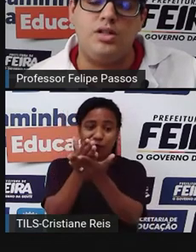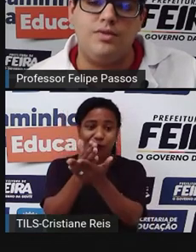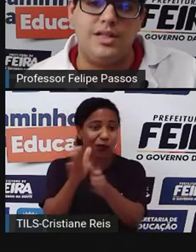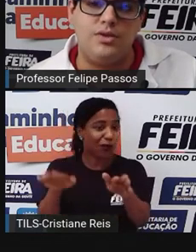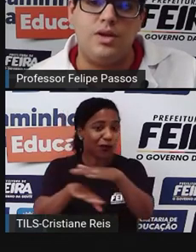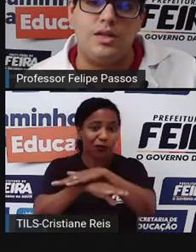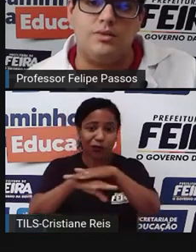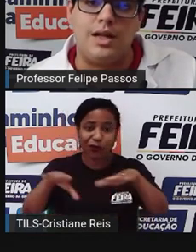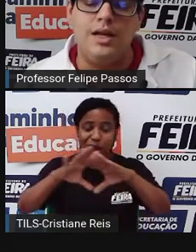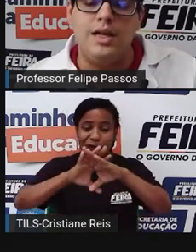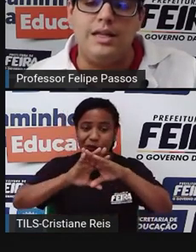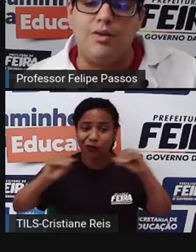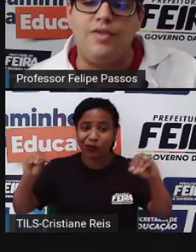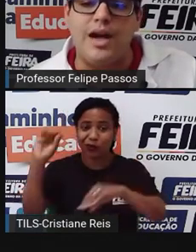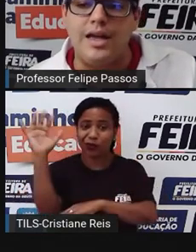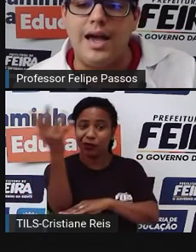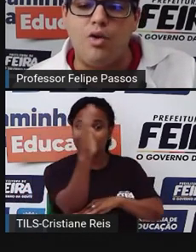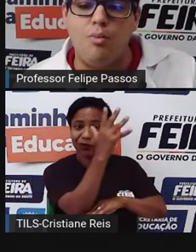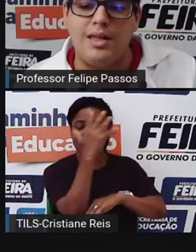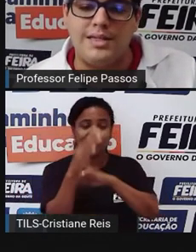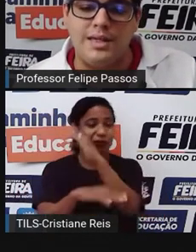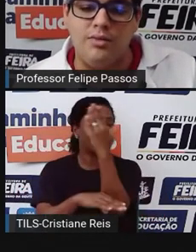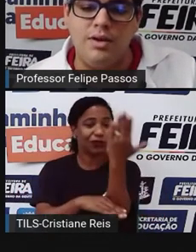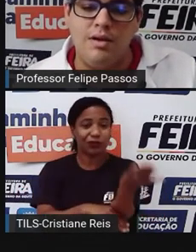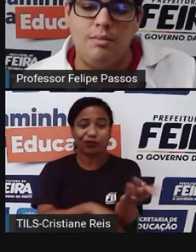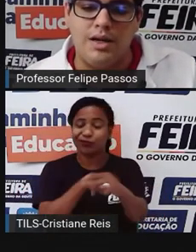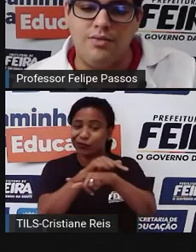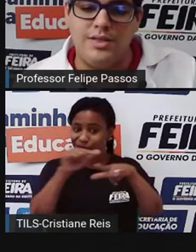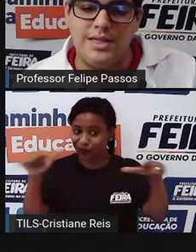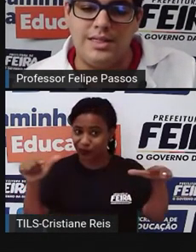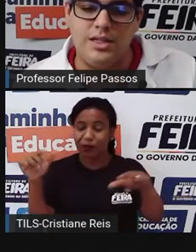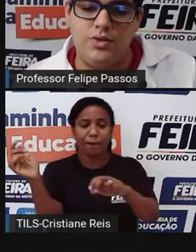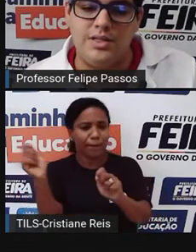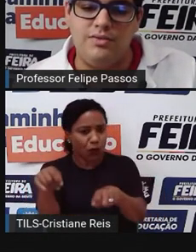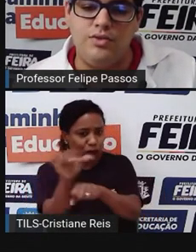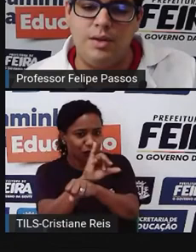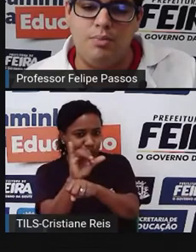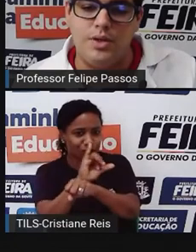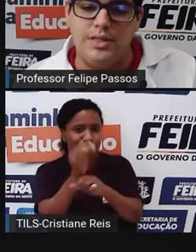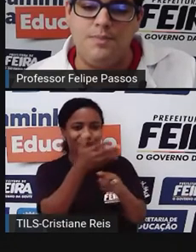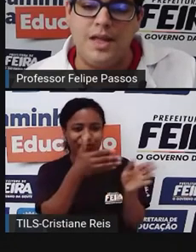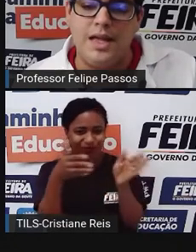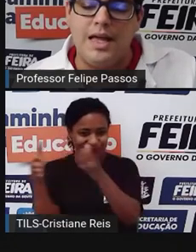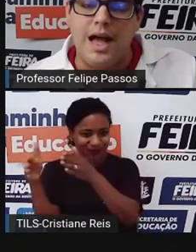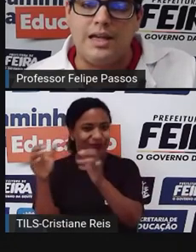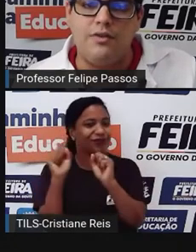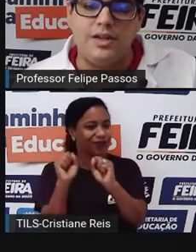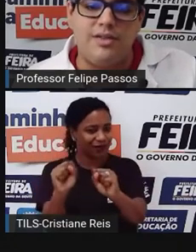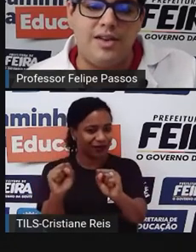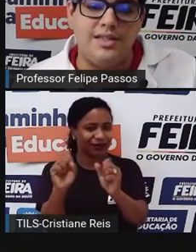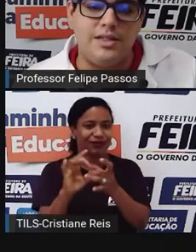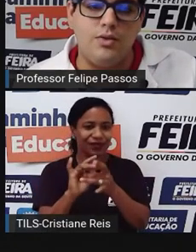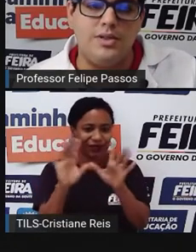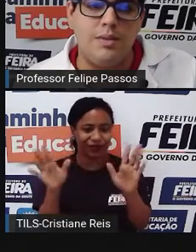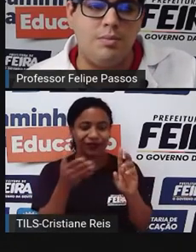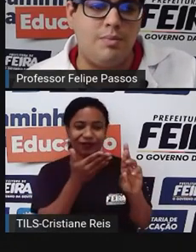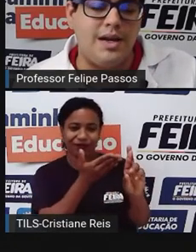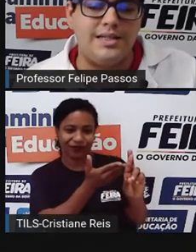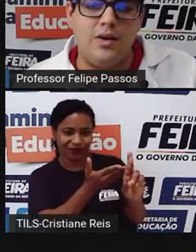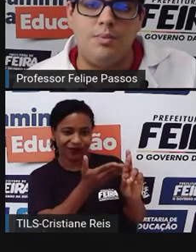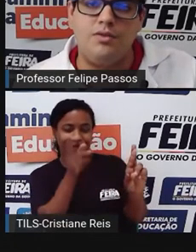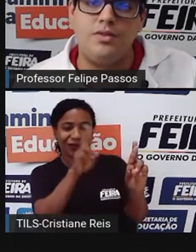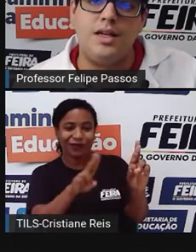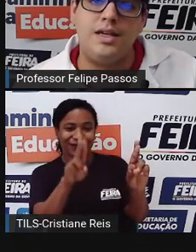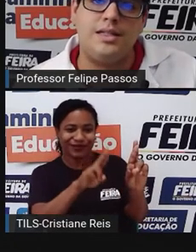que é importante que vocês conheçam, tá? Então fica aí a recomendação para que vocês assistam esse vídeo depois. Aqui foram as referências que eu usei para